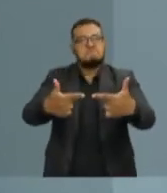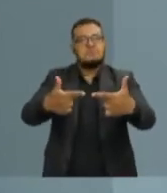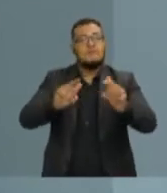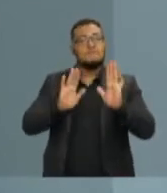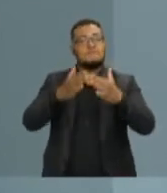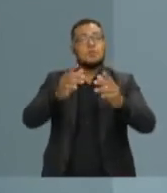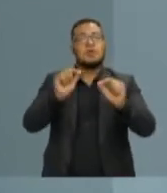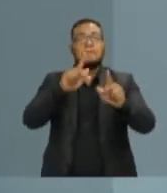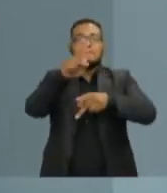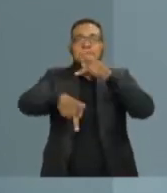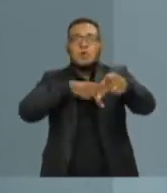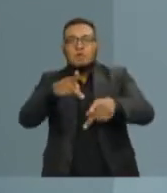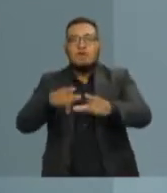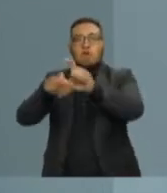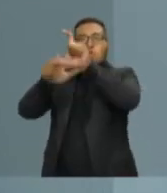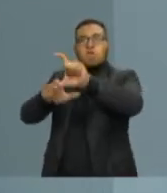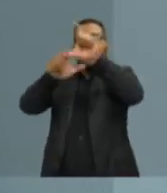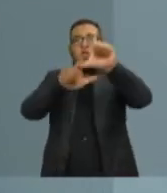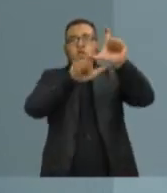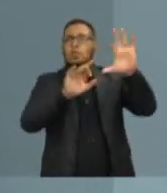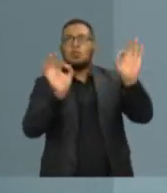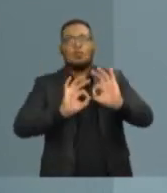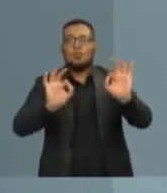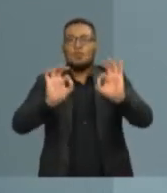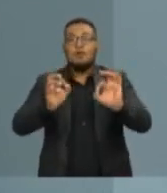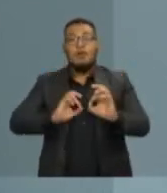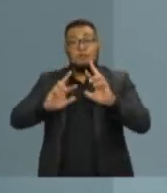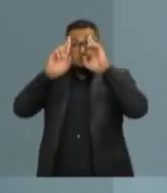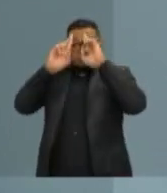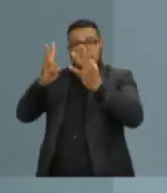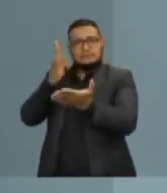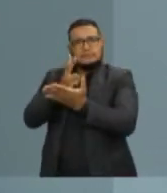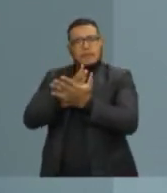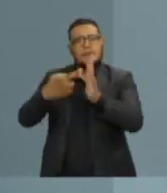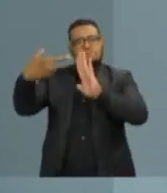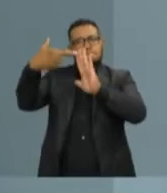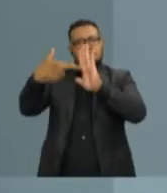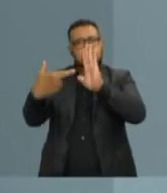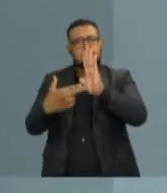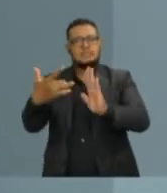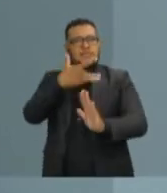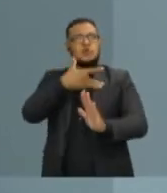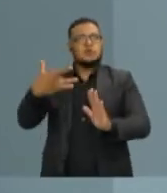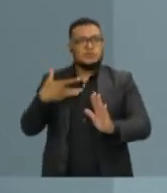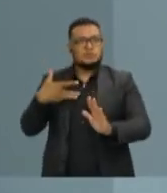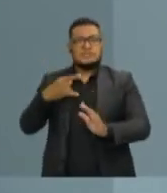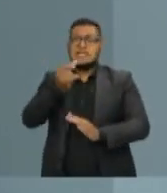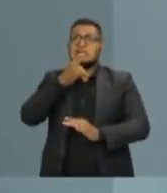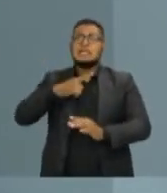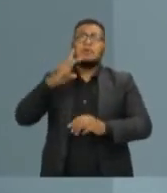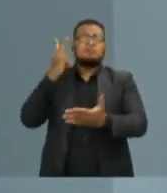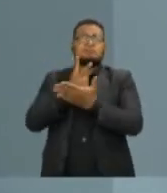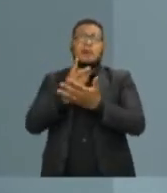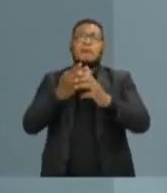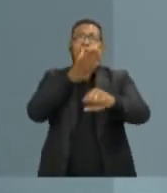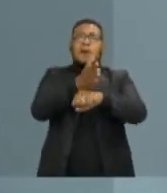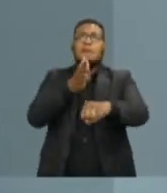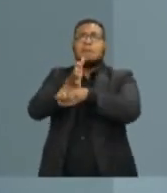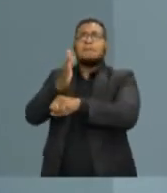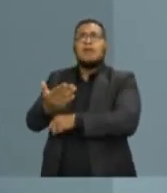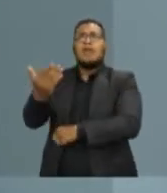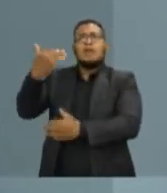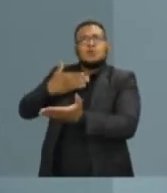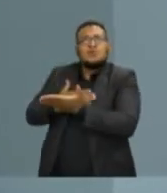respeitamos todas as regras sanitárias. E é importante ressaltar que eu já realizo essas visitas desde o início do mandato. A população